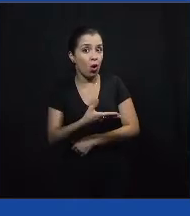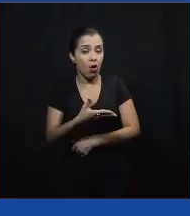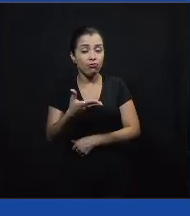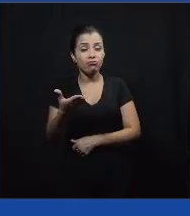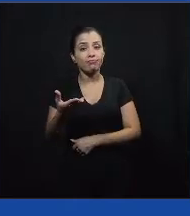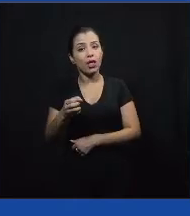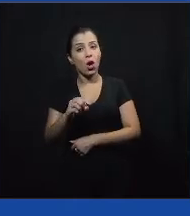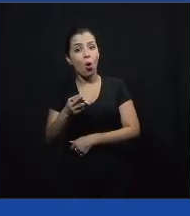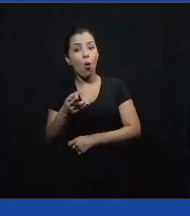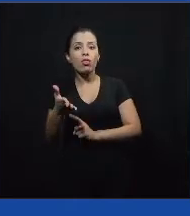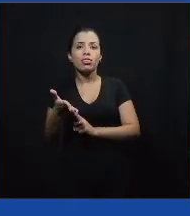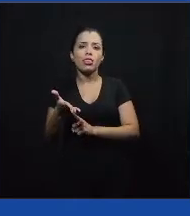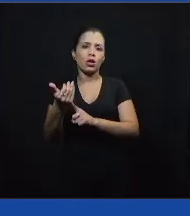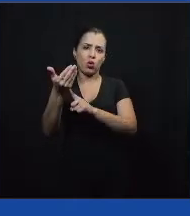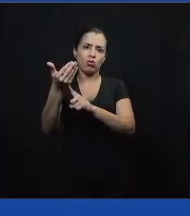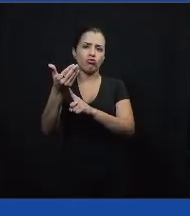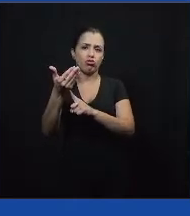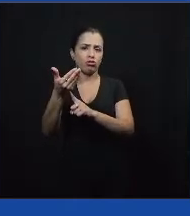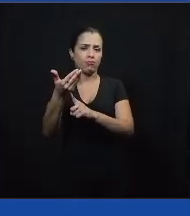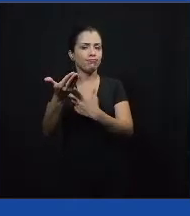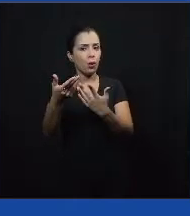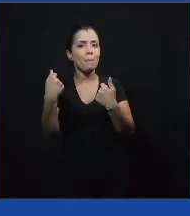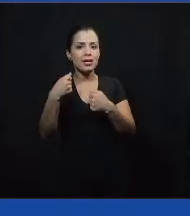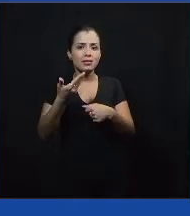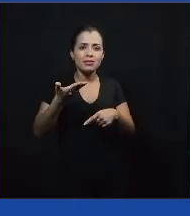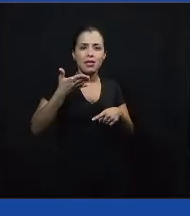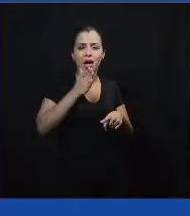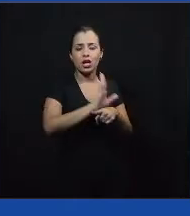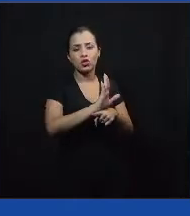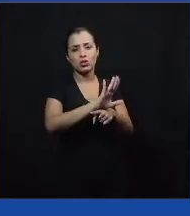tecnologia. Então, as duas coisas eu acho que são